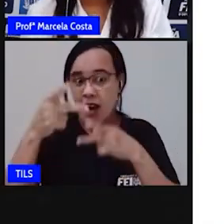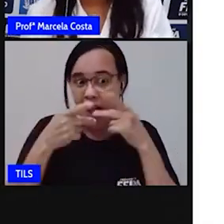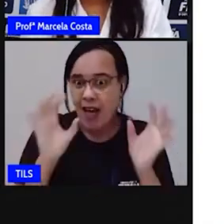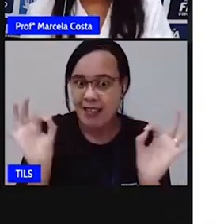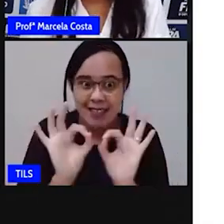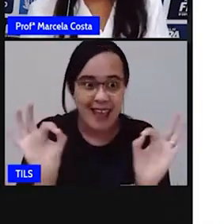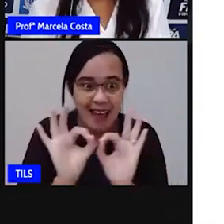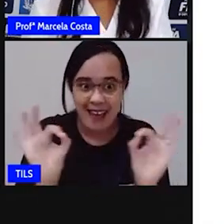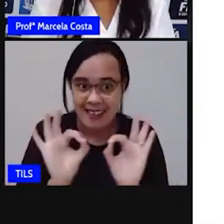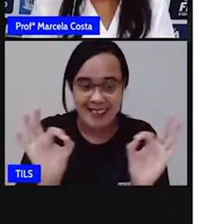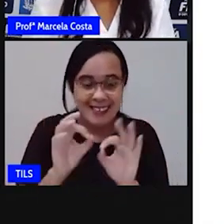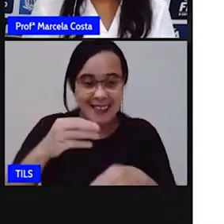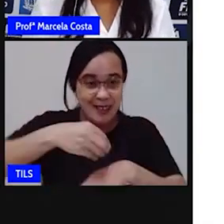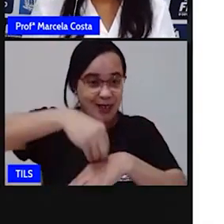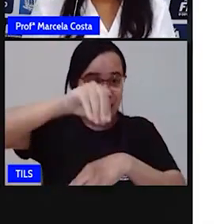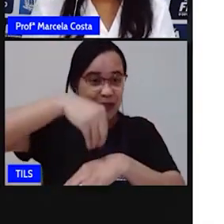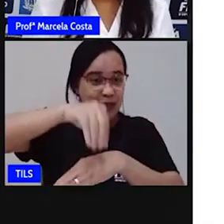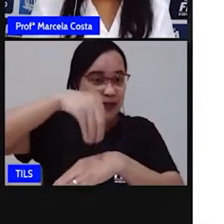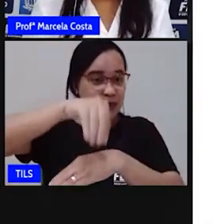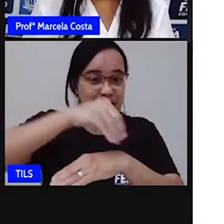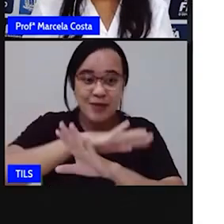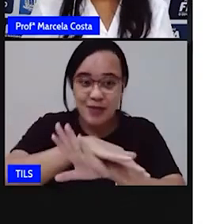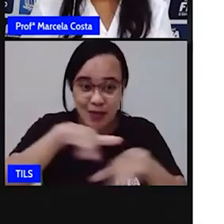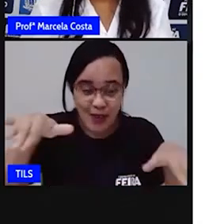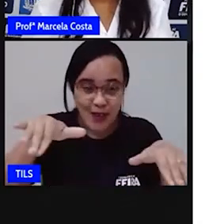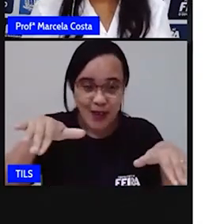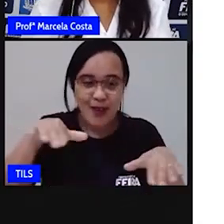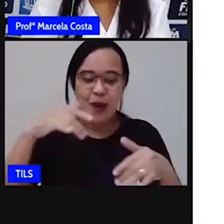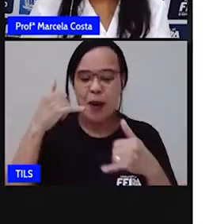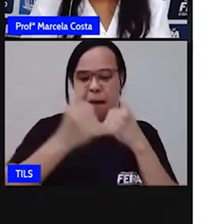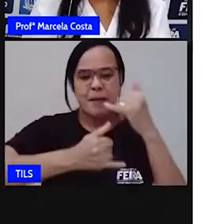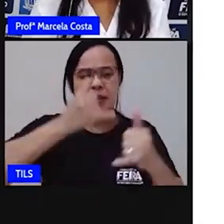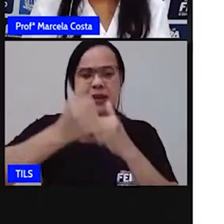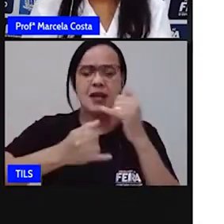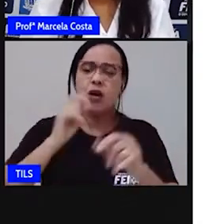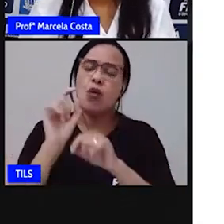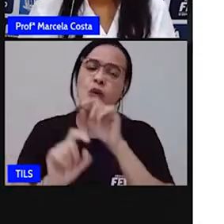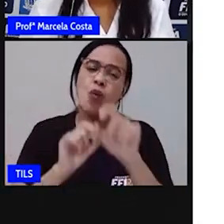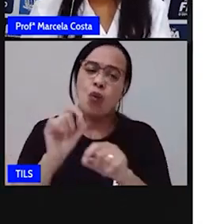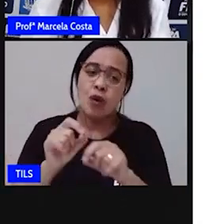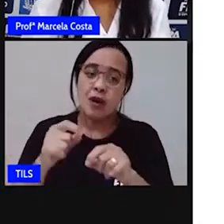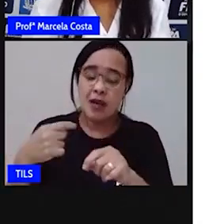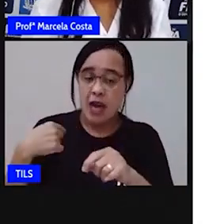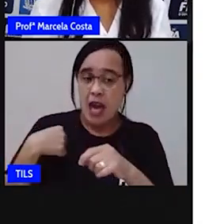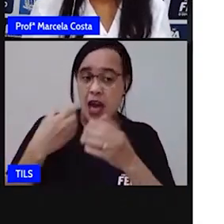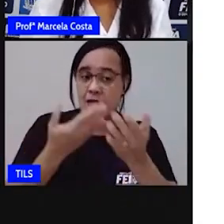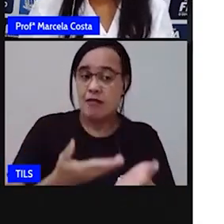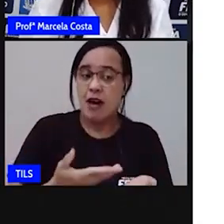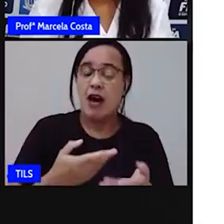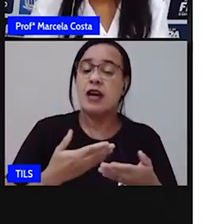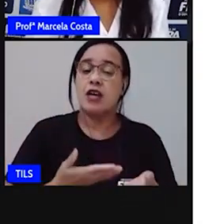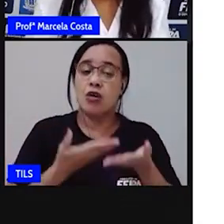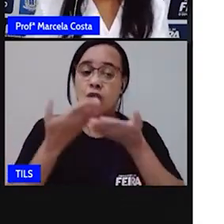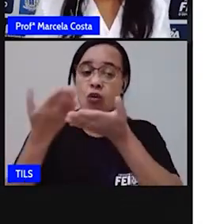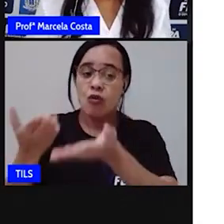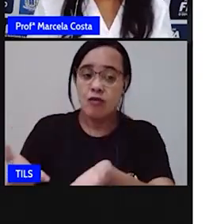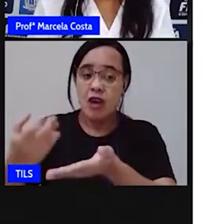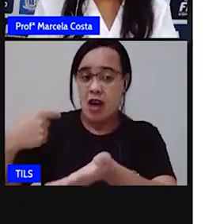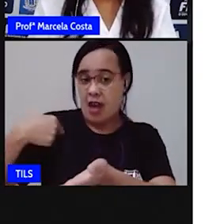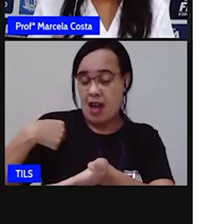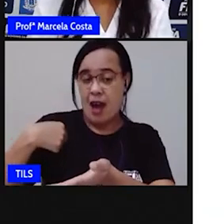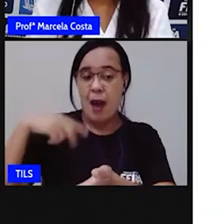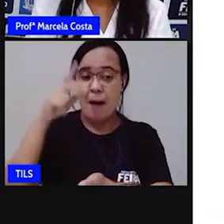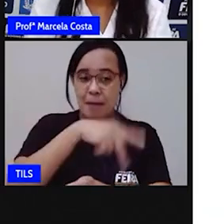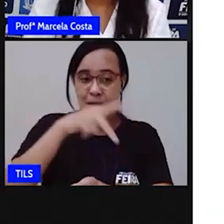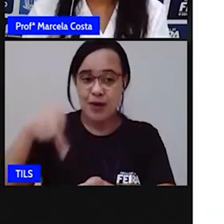tá bom? Pra essa brincadeira, eu vou convidar a Proione pra brincar comigo. Proione é